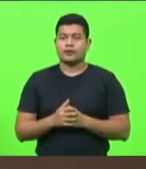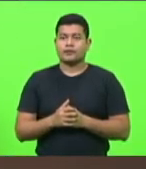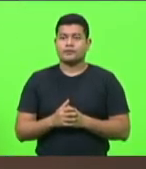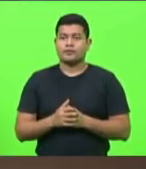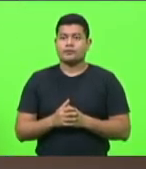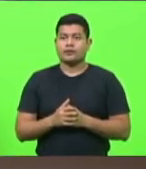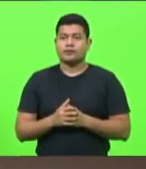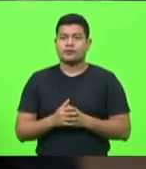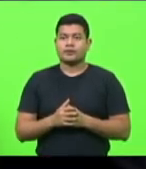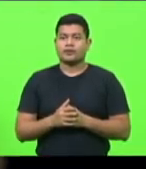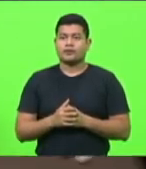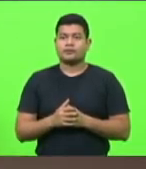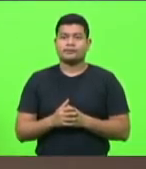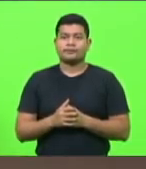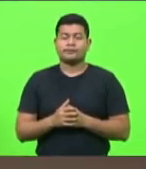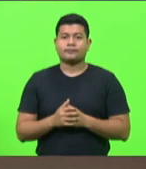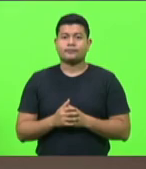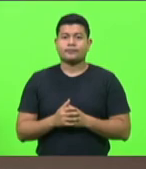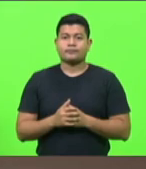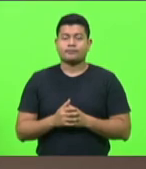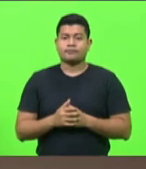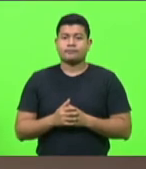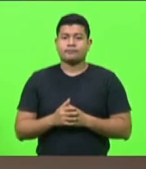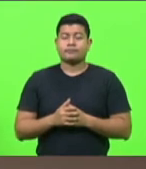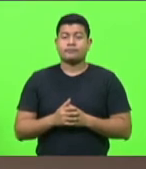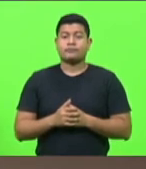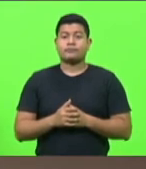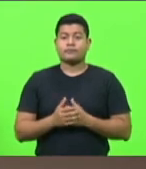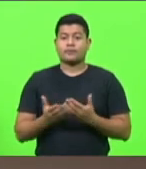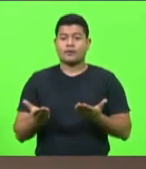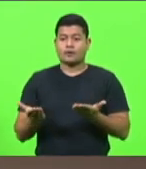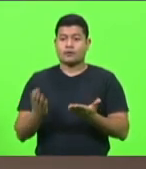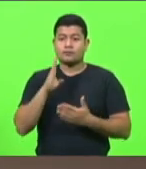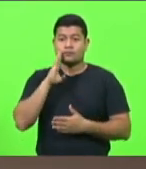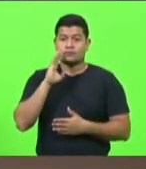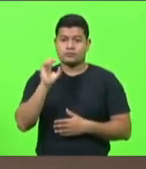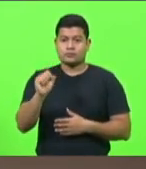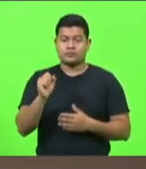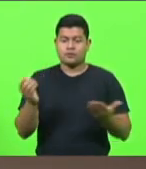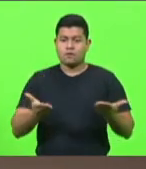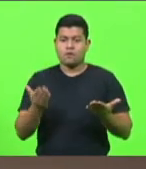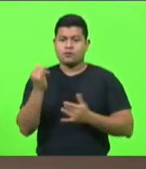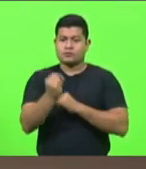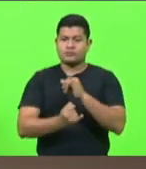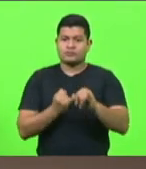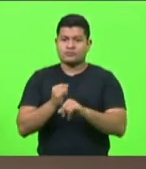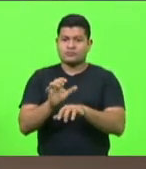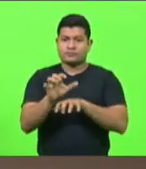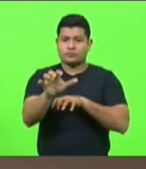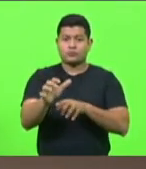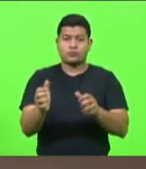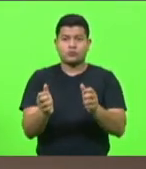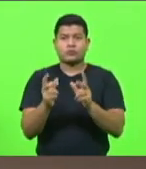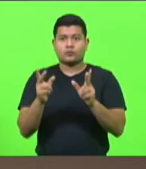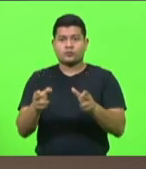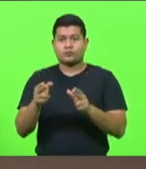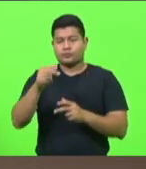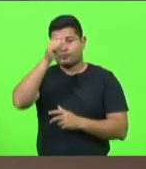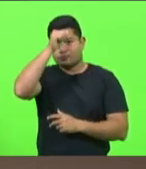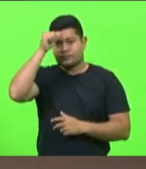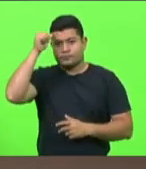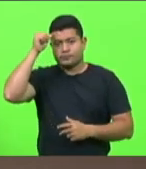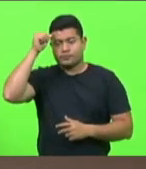Ah, está aqui. Inscrito o deputado Bruno Souza, que está de forma remota, assim como também o deputado Dirce Hadescheid, deputado Nilson